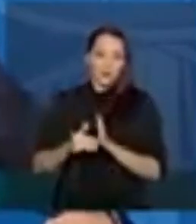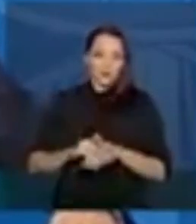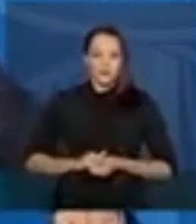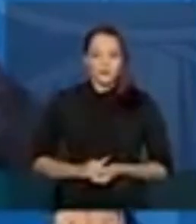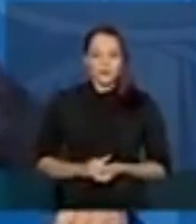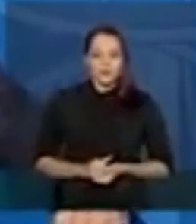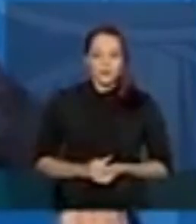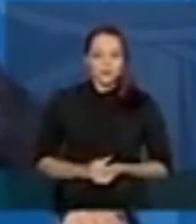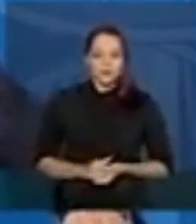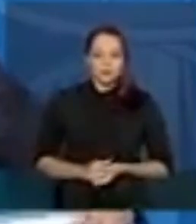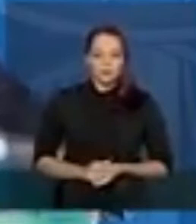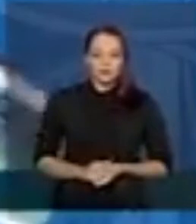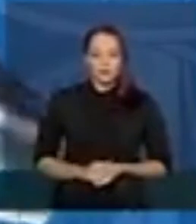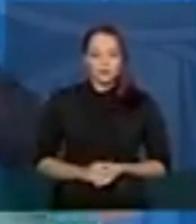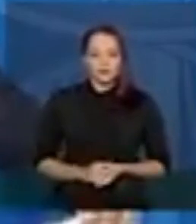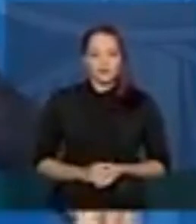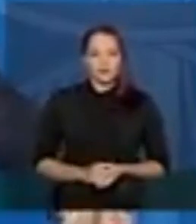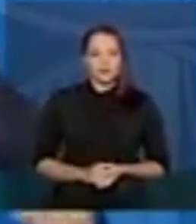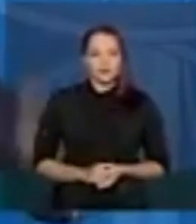Pode passar.